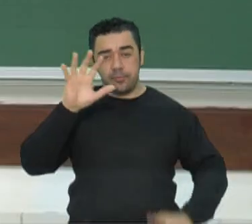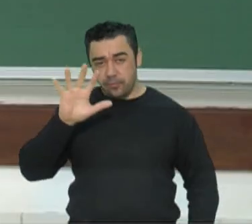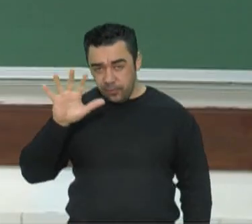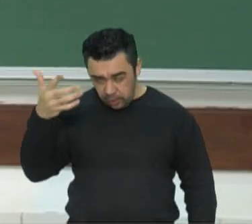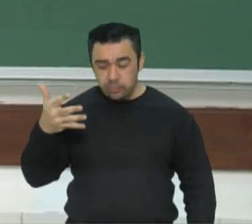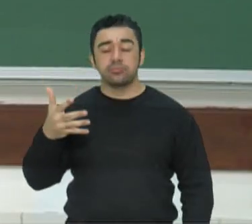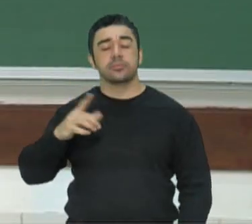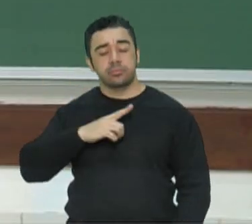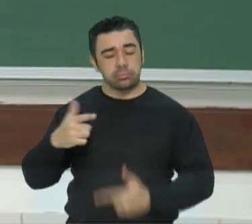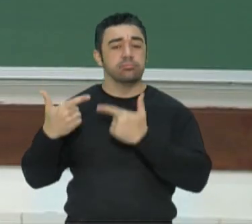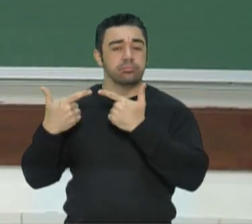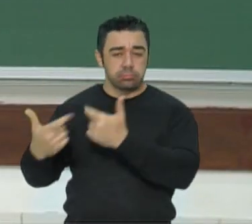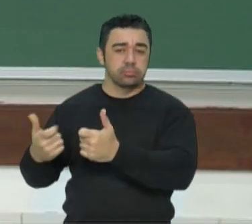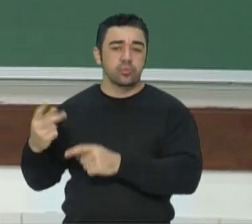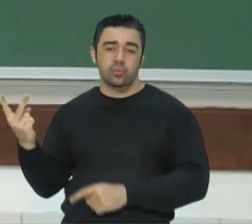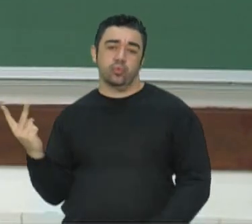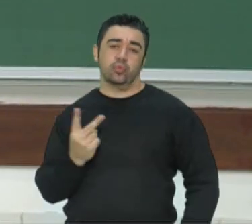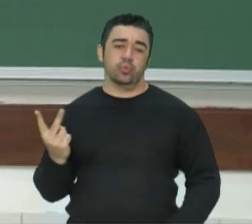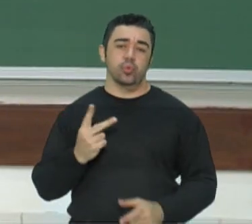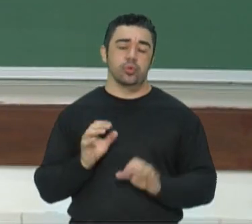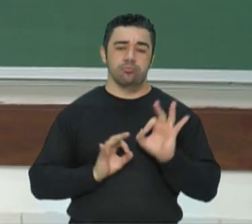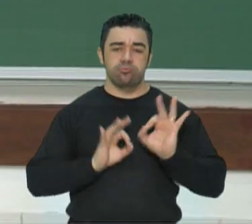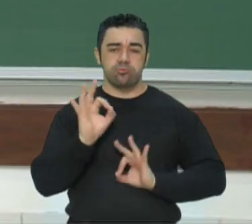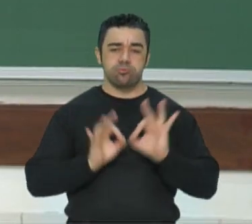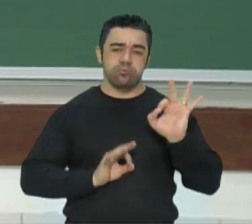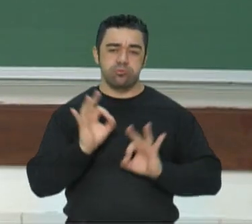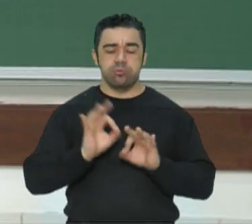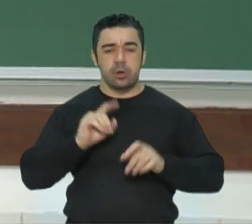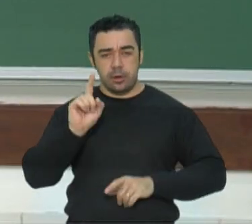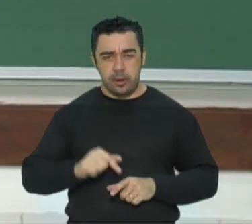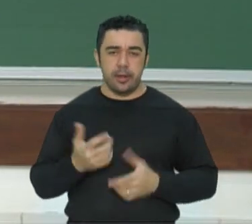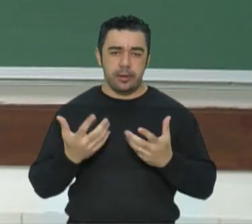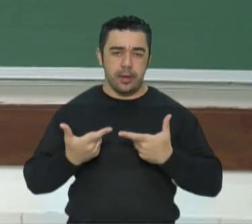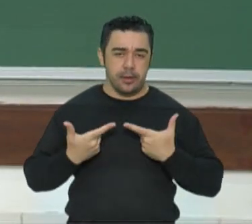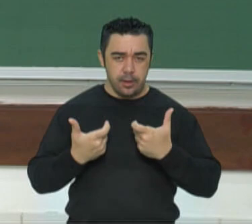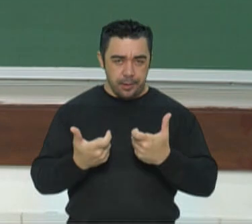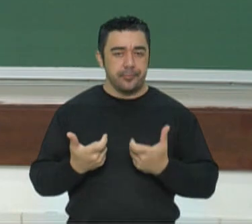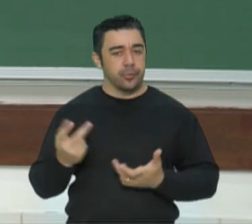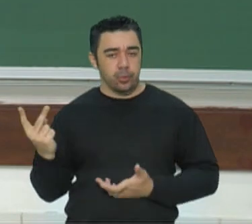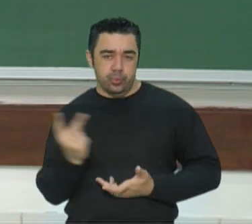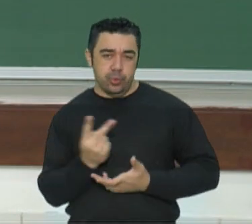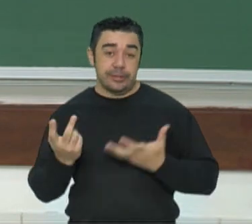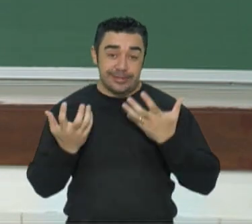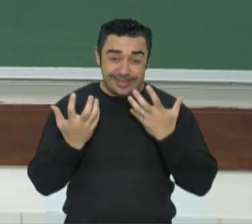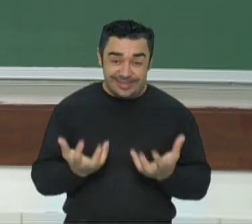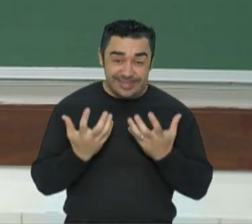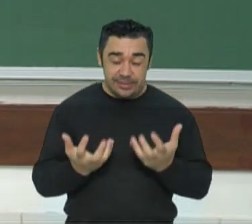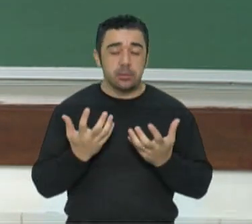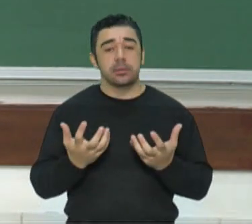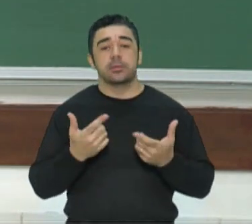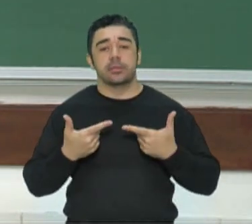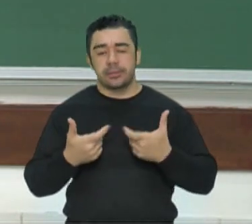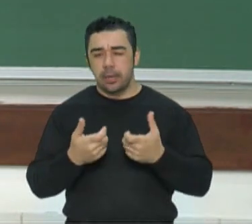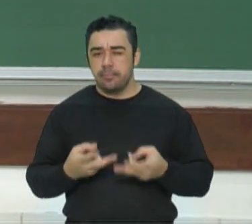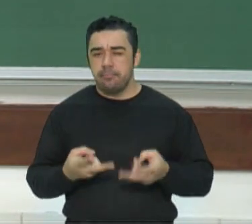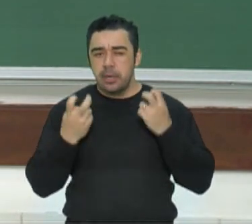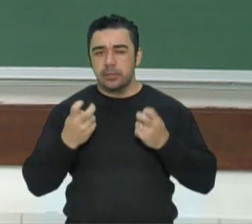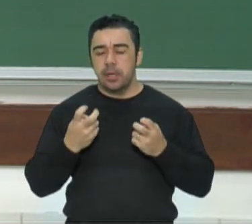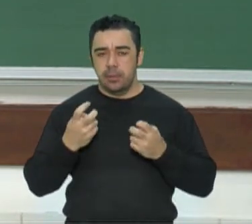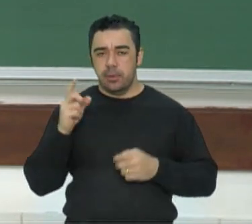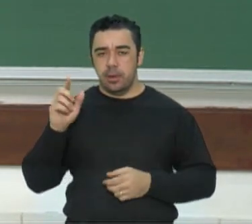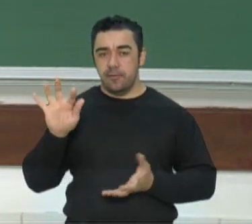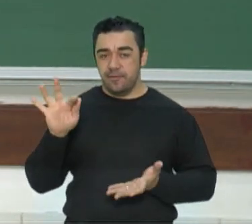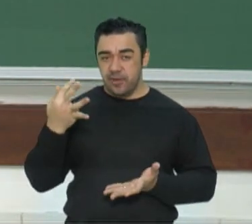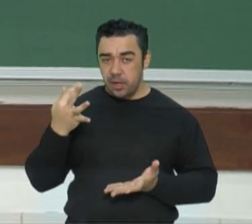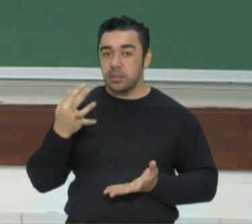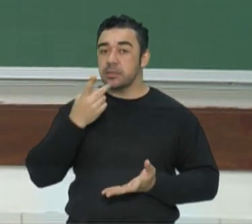militarizando em função de uma guerra. Então, se eles plantam guerra, eles vão colher guerra. Repare que a revista francesa